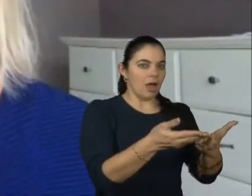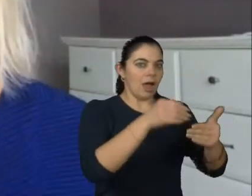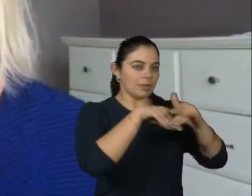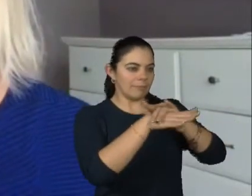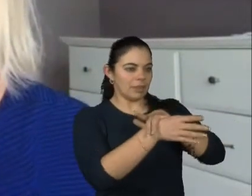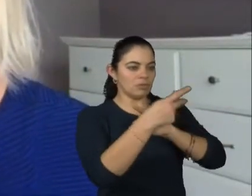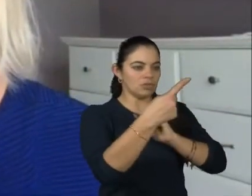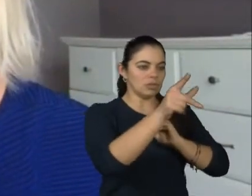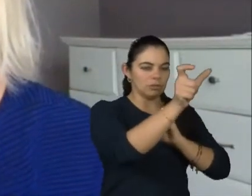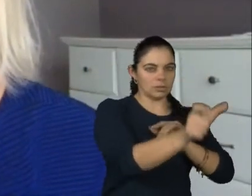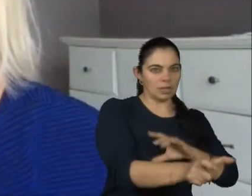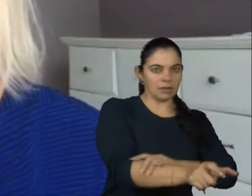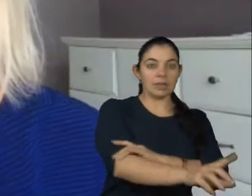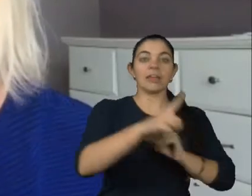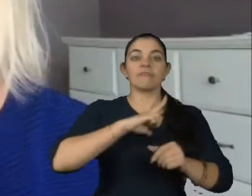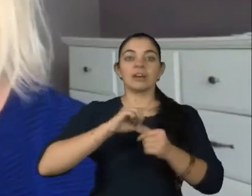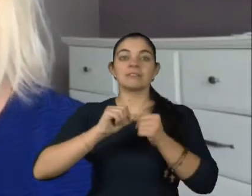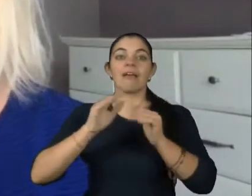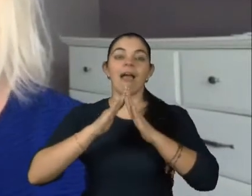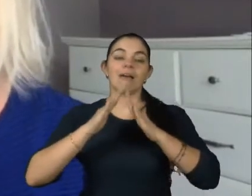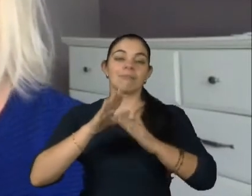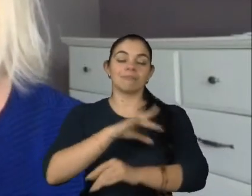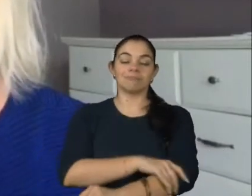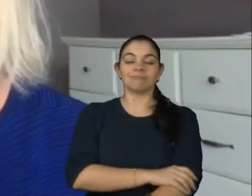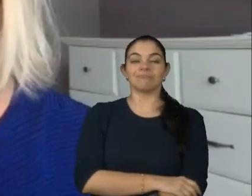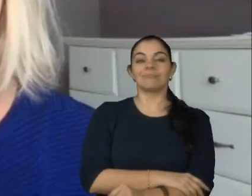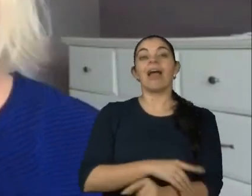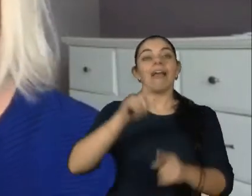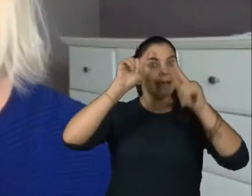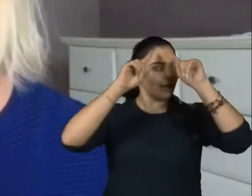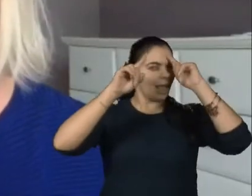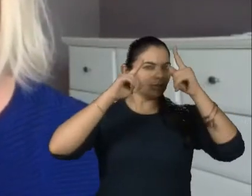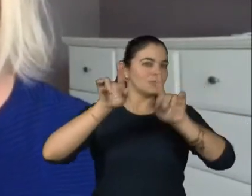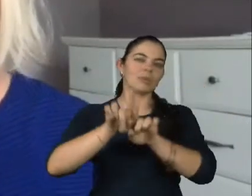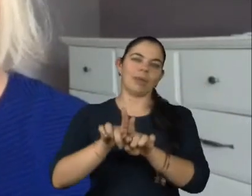dele. Então, nós temos que fazer isso em casa também. Então, sejam criativos,